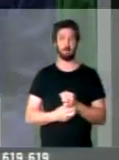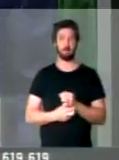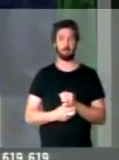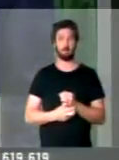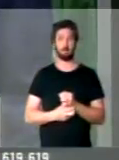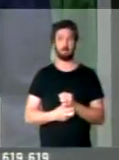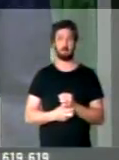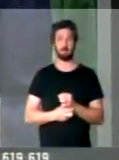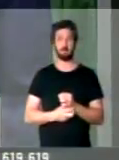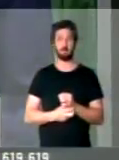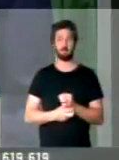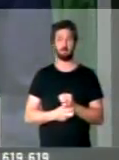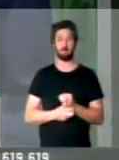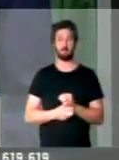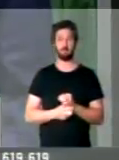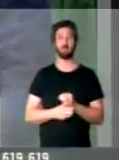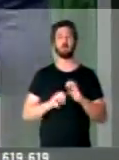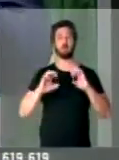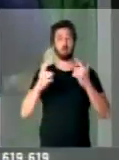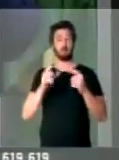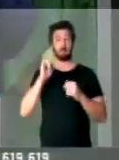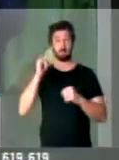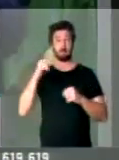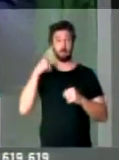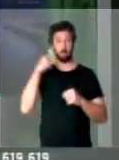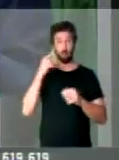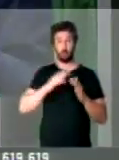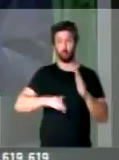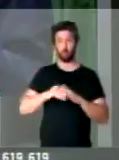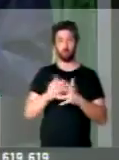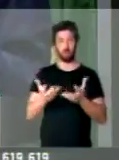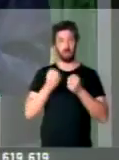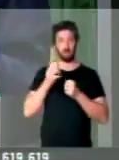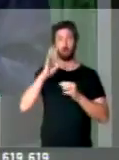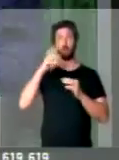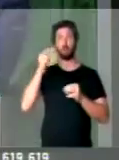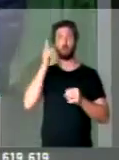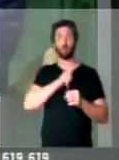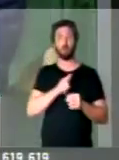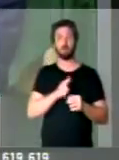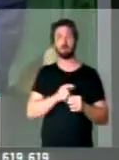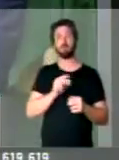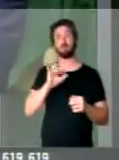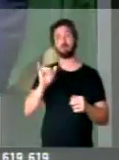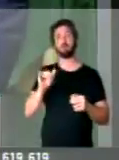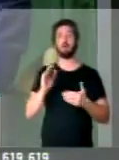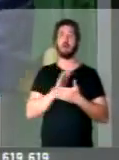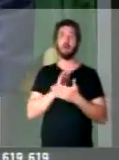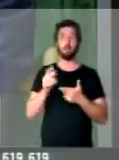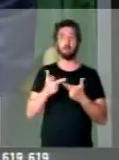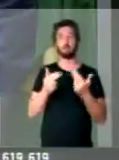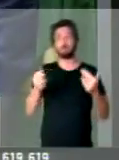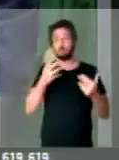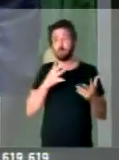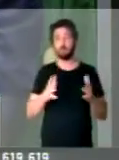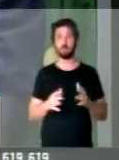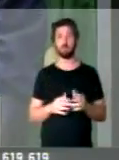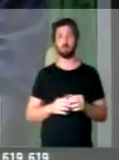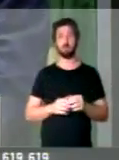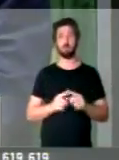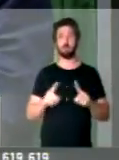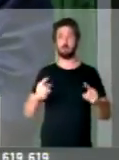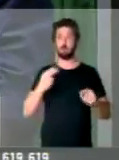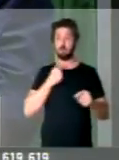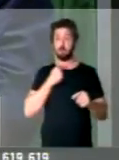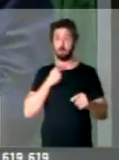Evidentemente, se os procuradores não levarem tudo o que querem, vão ficar com alguma coisa. O que